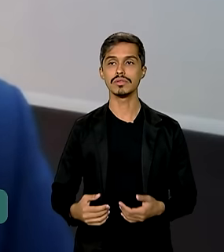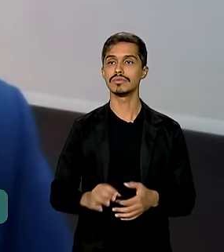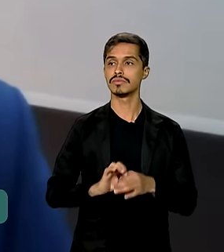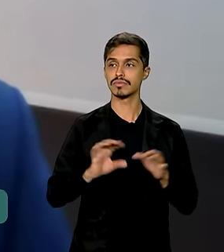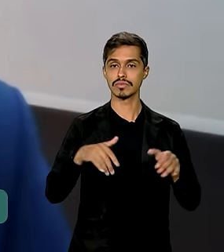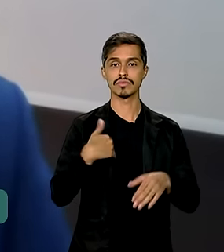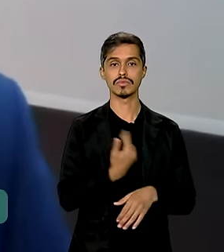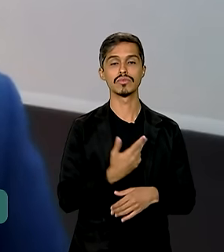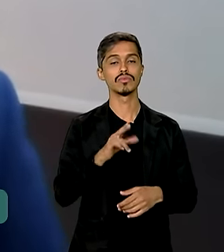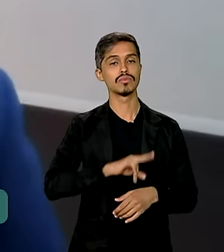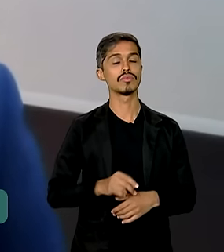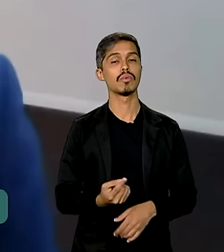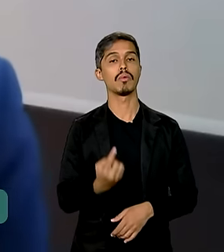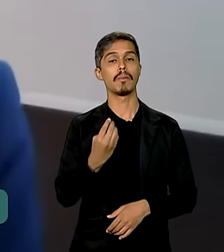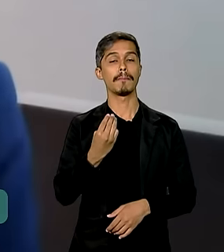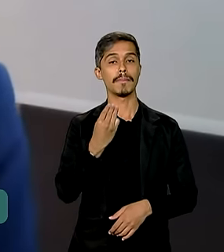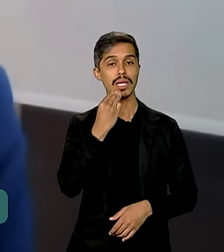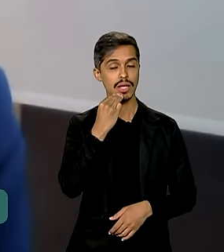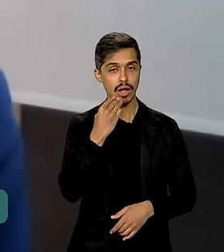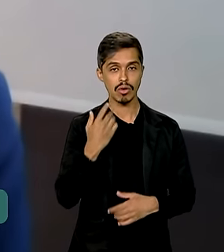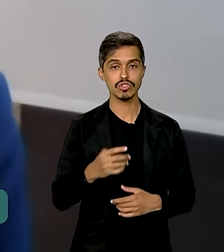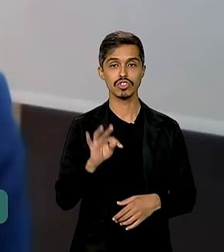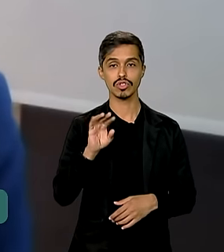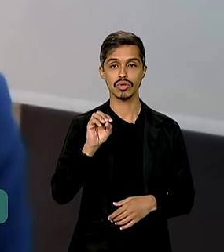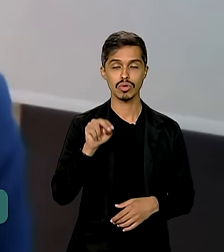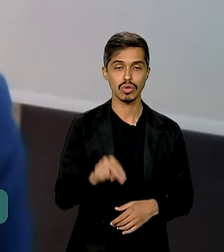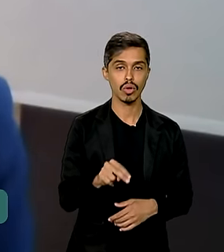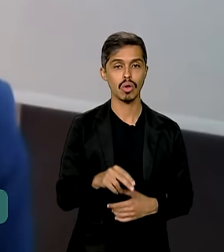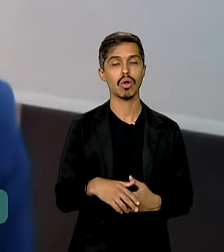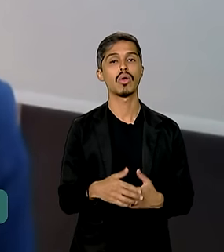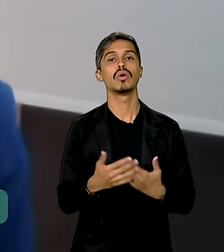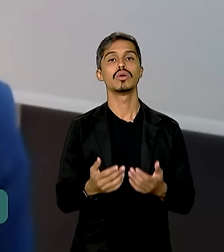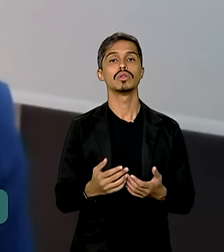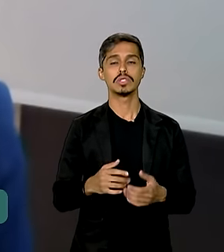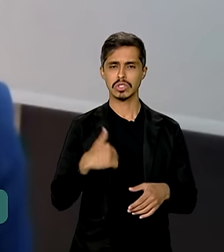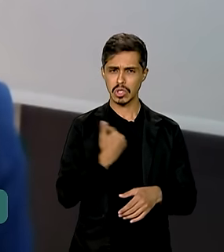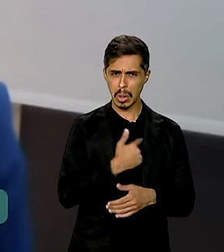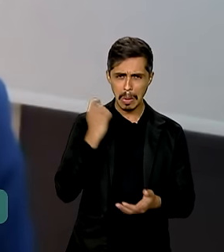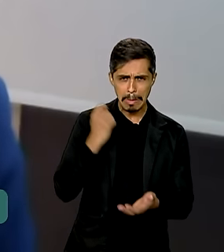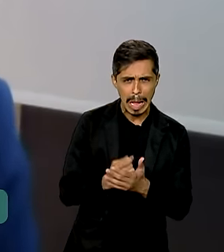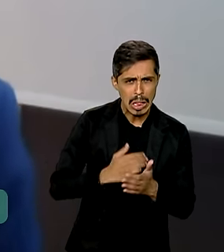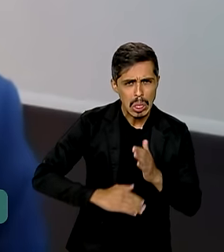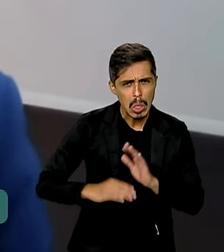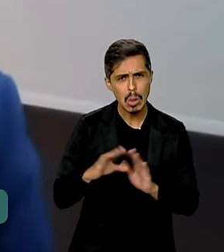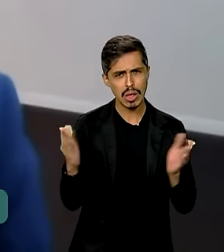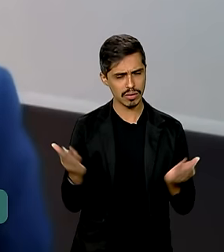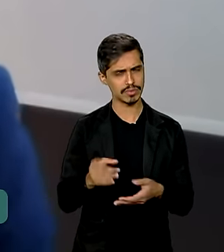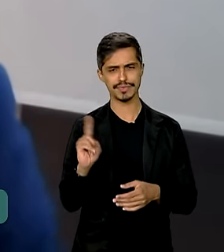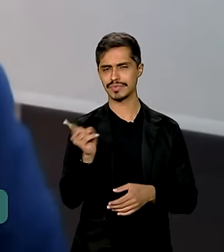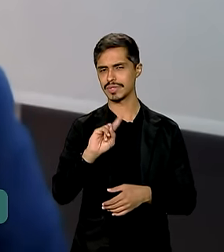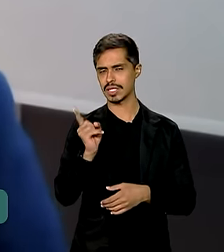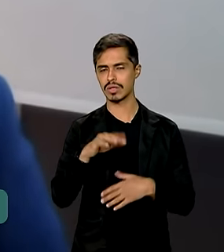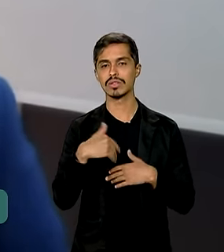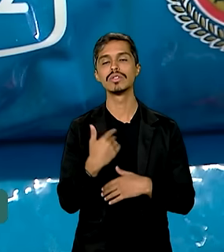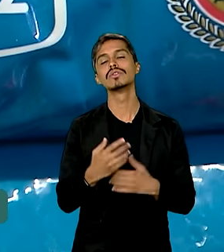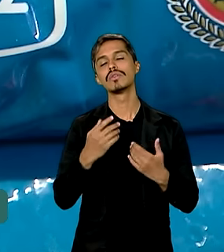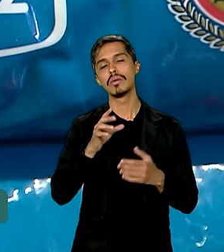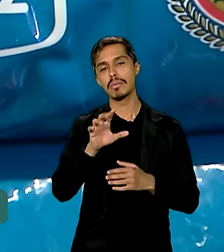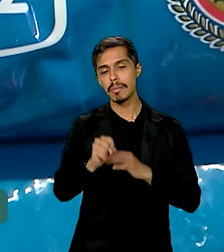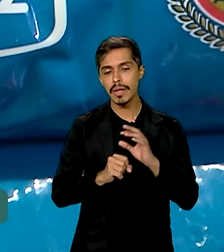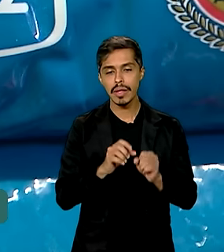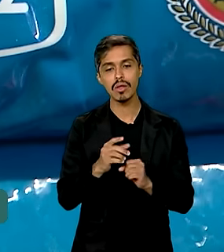de toneladas de arroz, mas como eu tenho dito sempre, não vamos comprar de uma vez só, será escalonada conforme a necessidade.